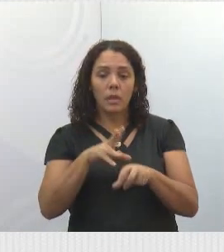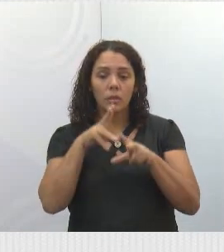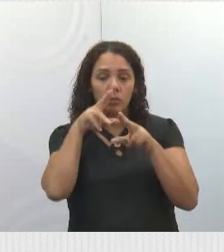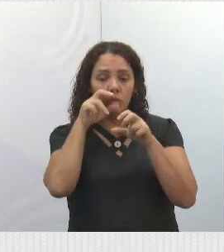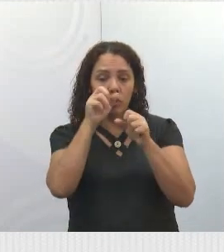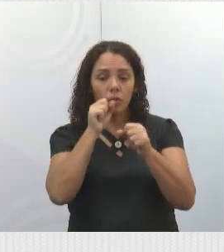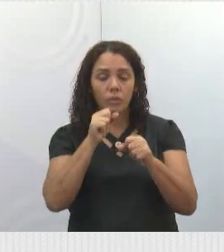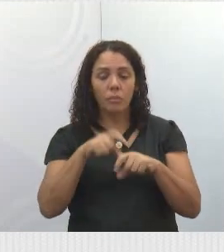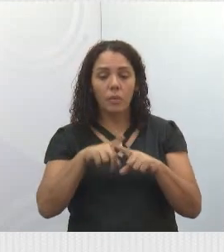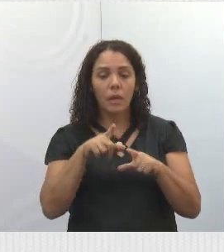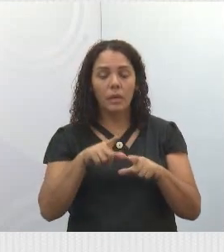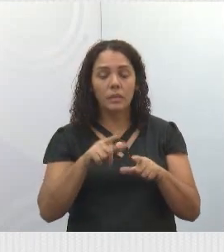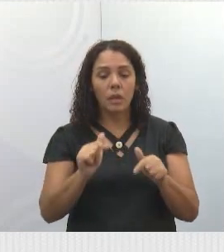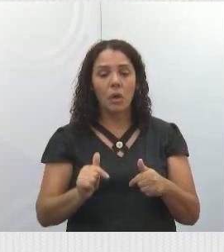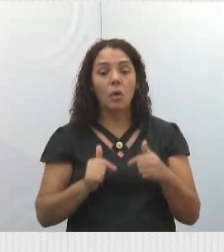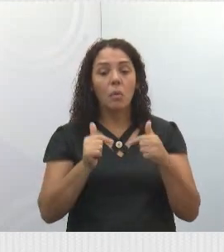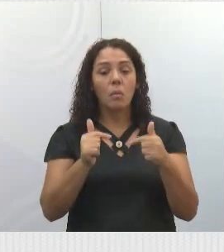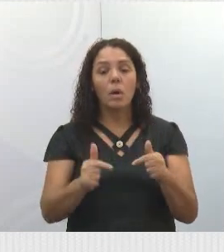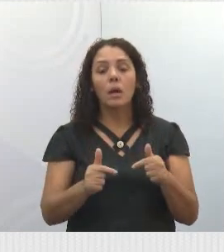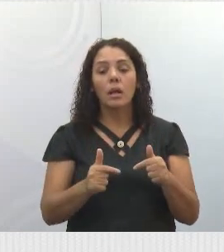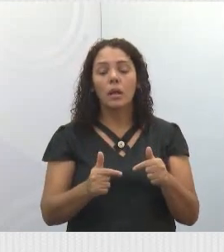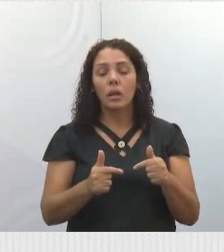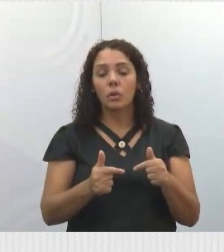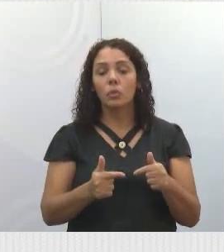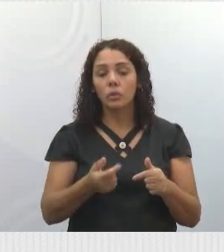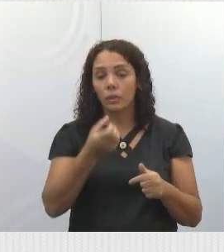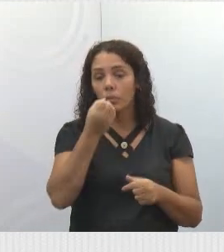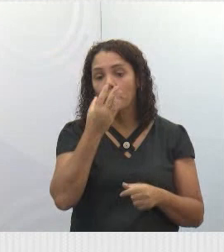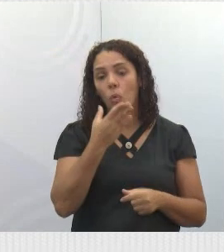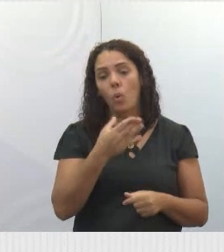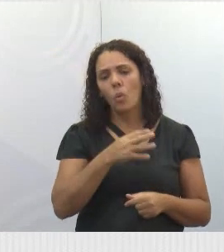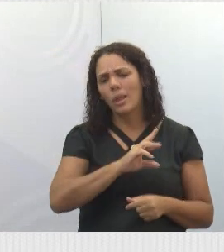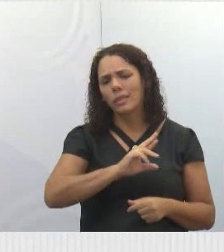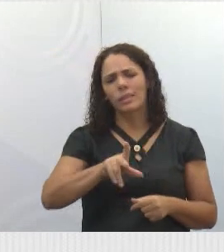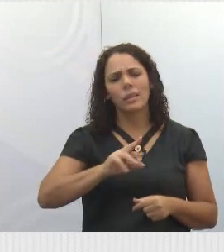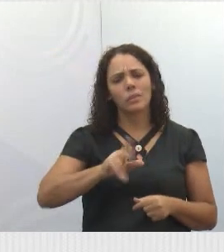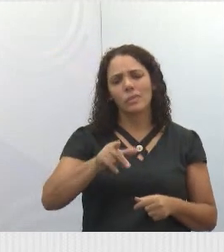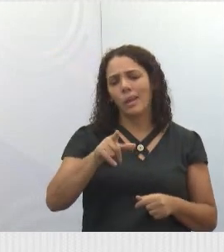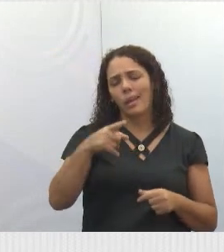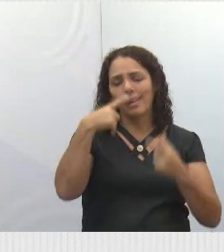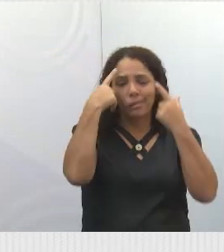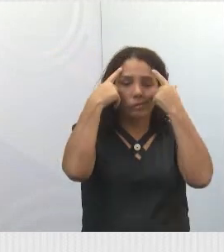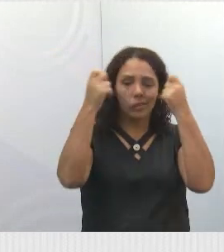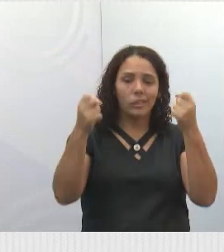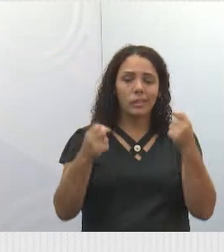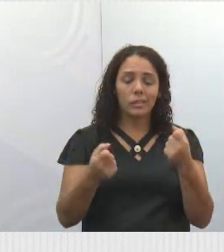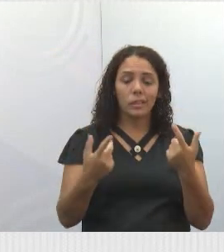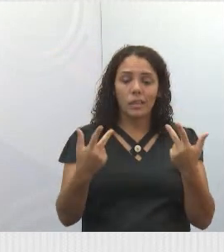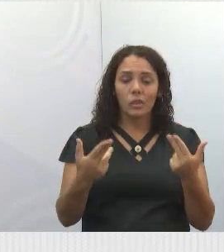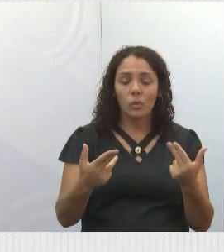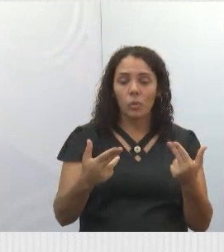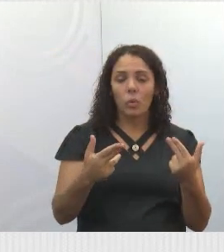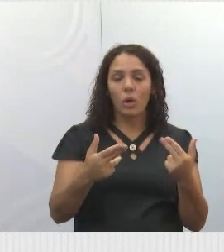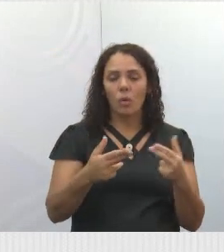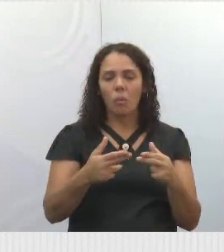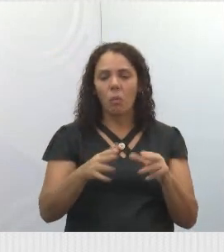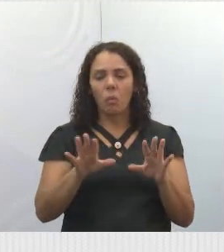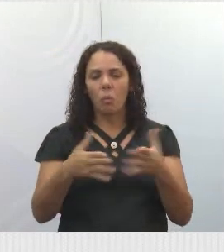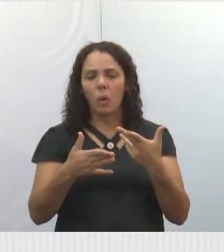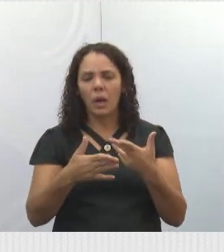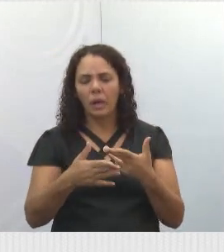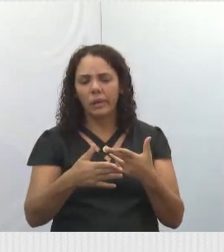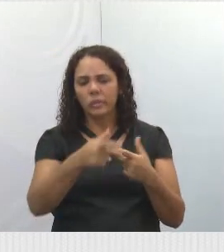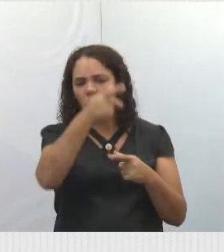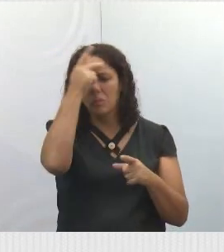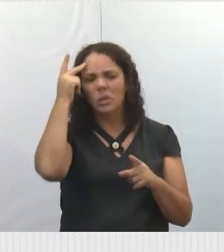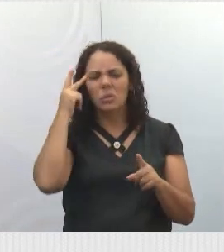é a luta da violência, assim como os agressores têm feito para as mulheres, tanto